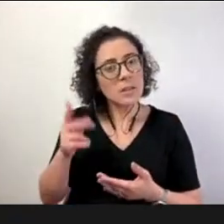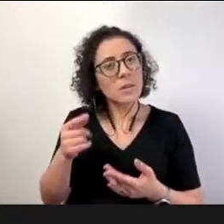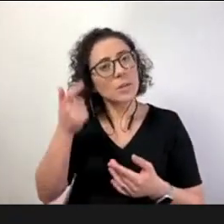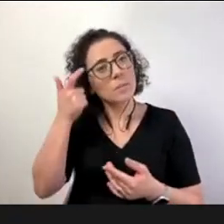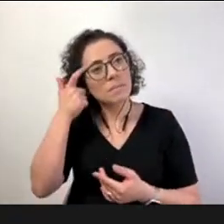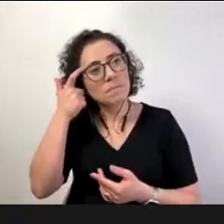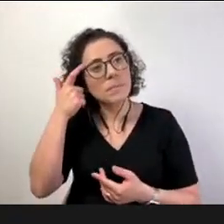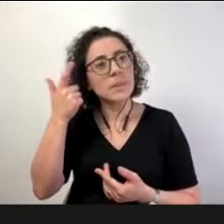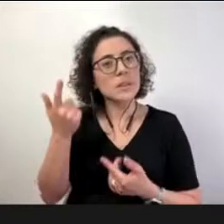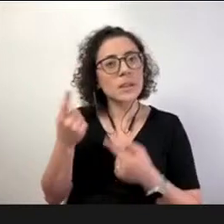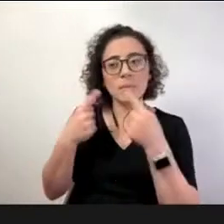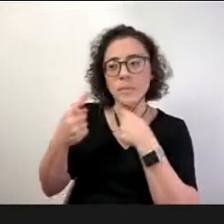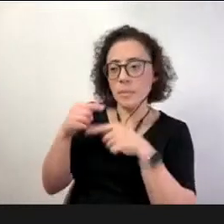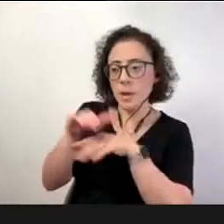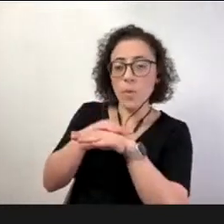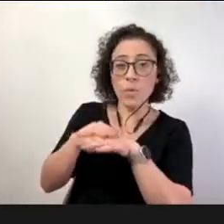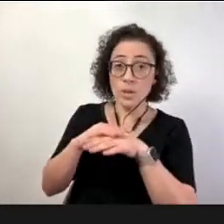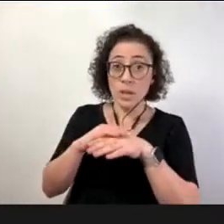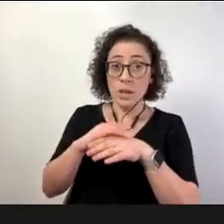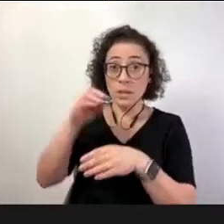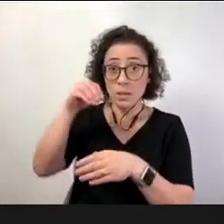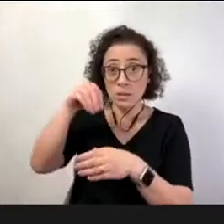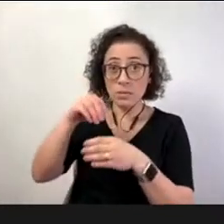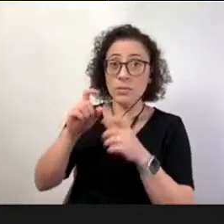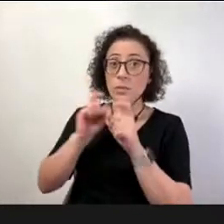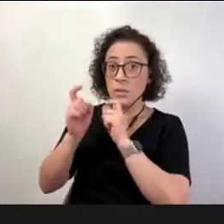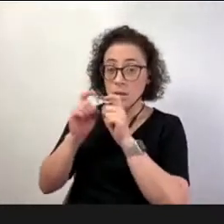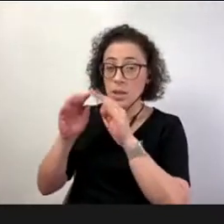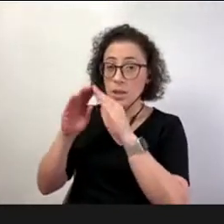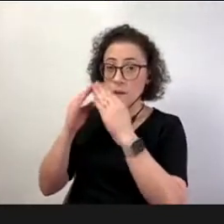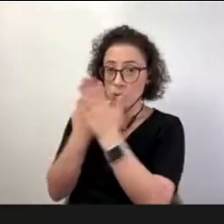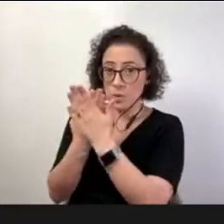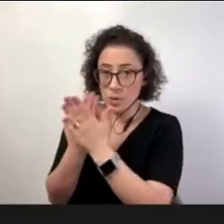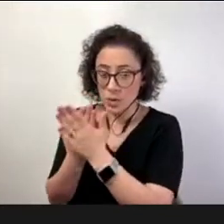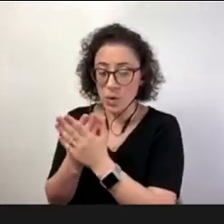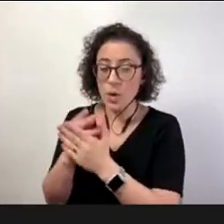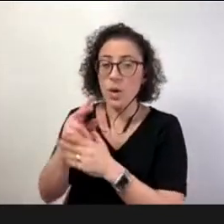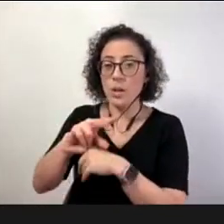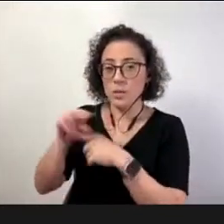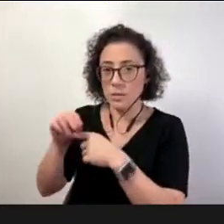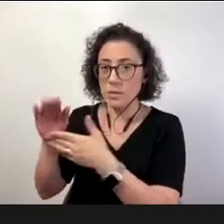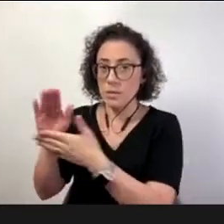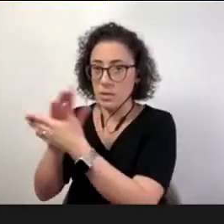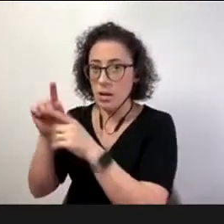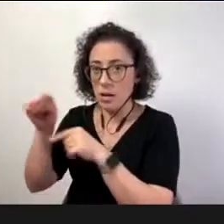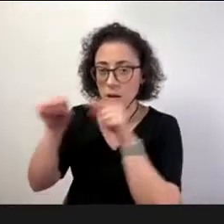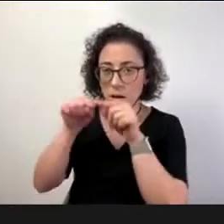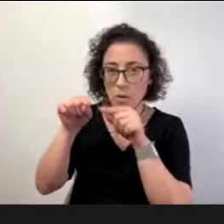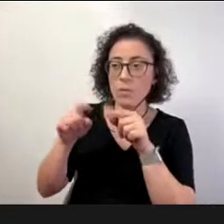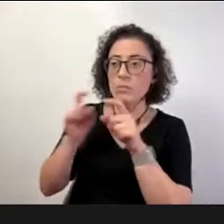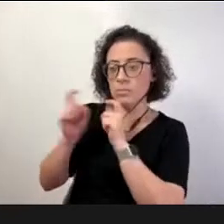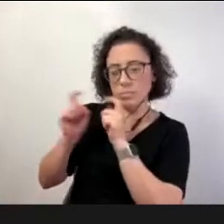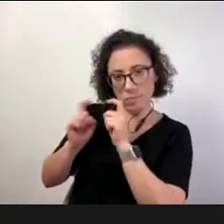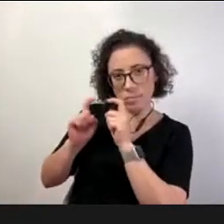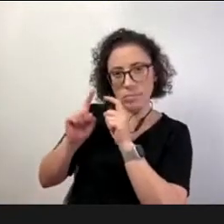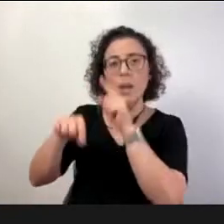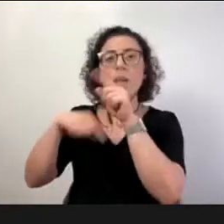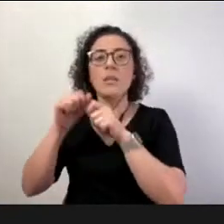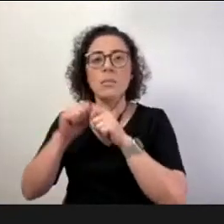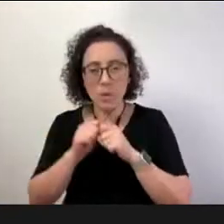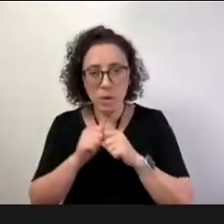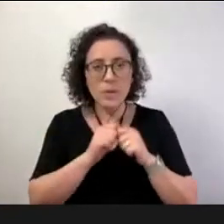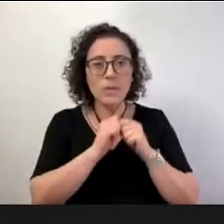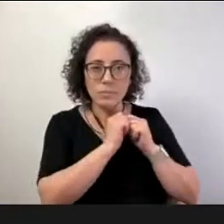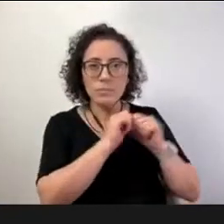no âmbito da coordenação educacional das escolas e de alguma maneira depois disponibilizava as referências que